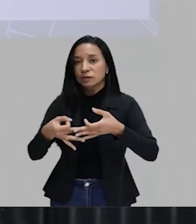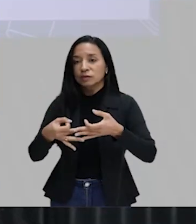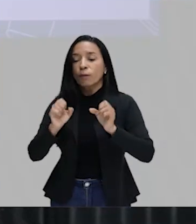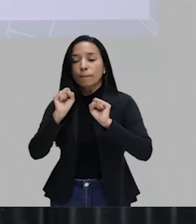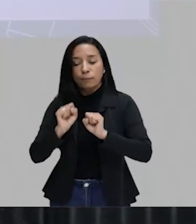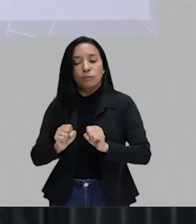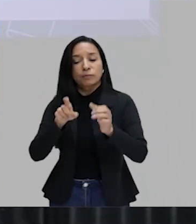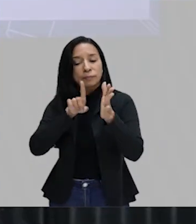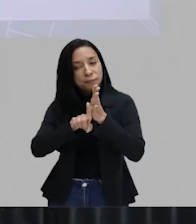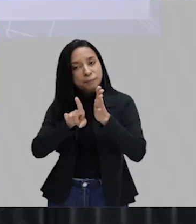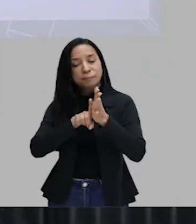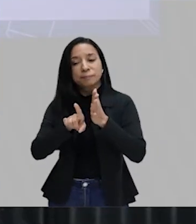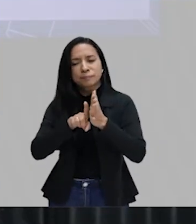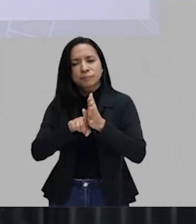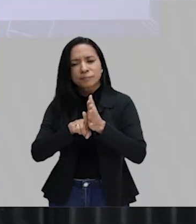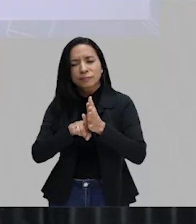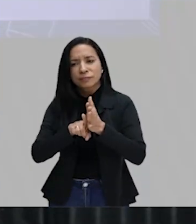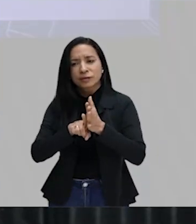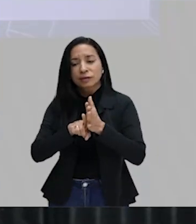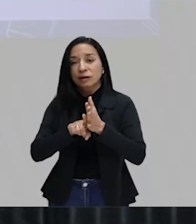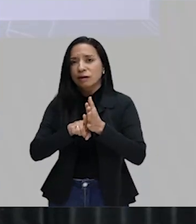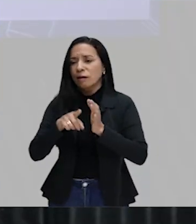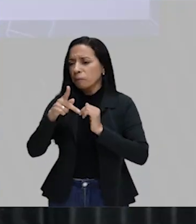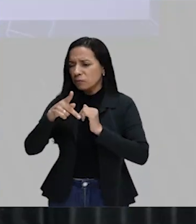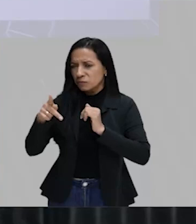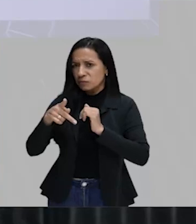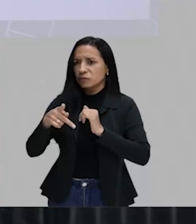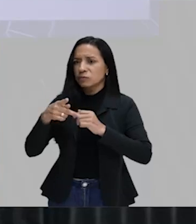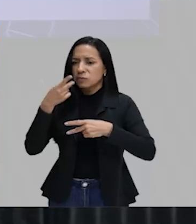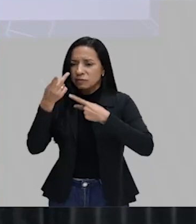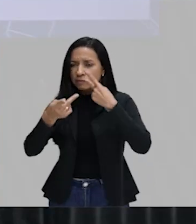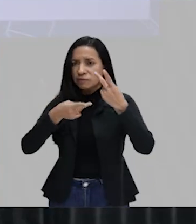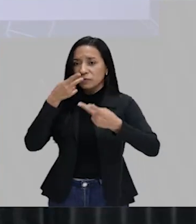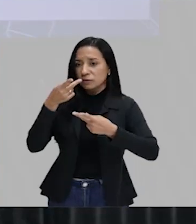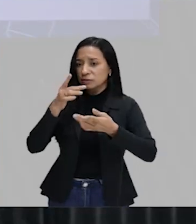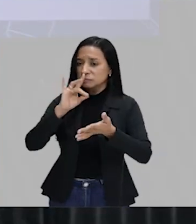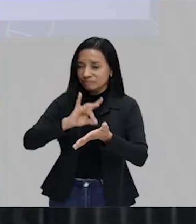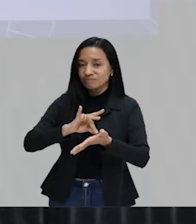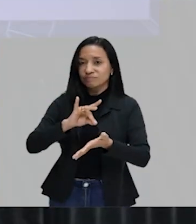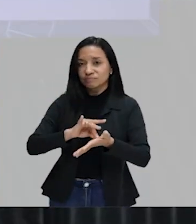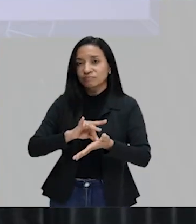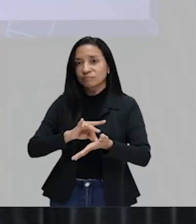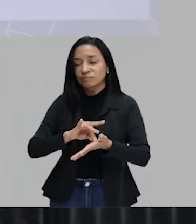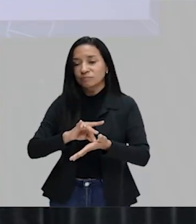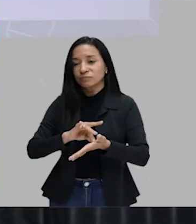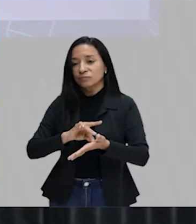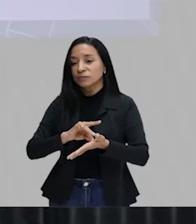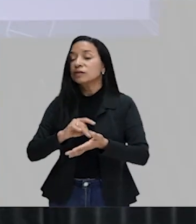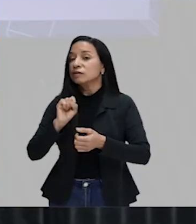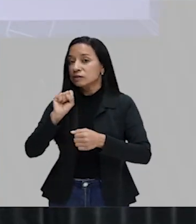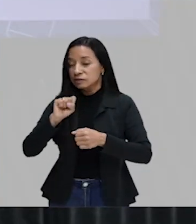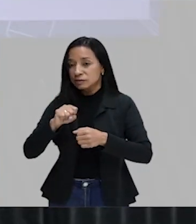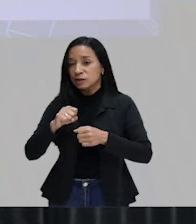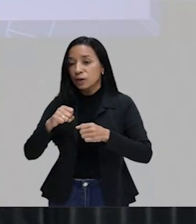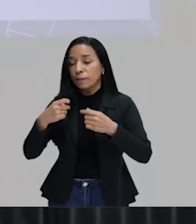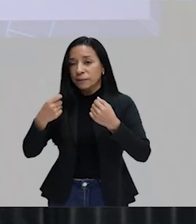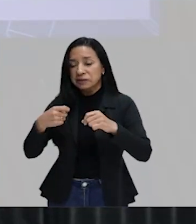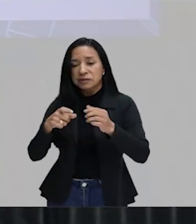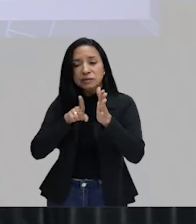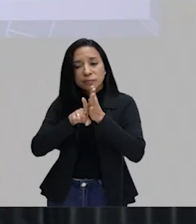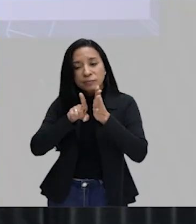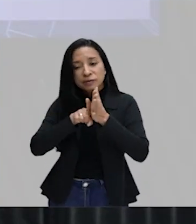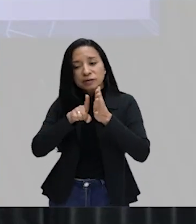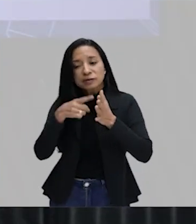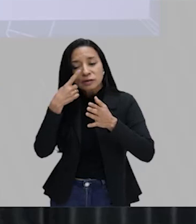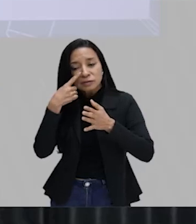pesquisar. Será que a Cacau está falando a verdade? Então, vocês têm como pesquisar e ver que eu estou, sim, falando a verdade. Mas não acreditem